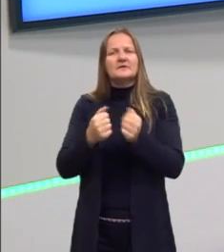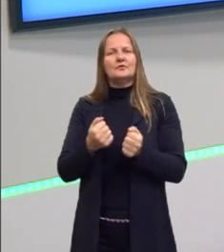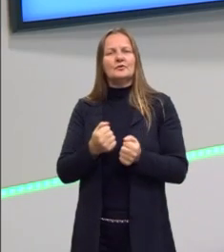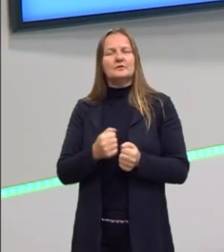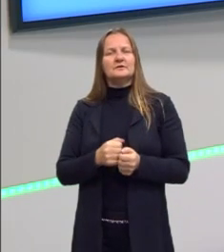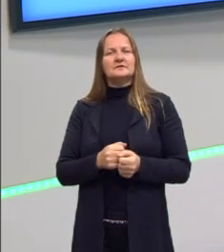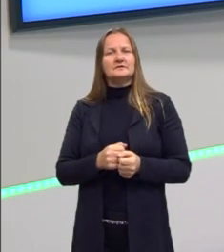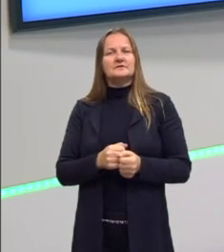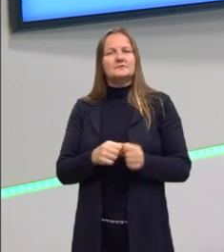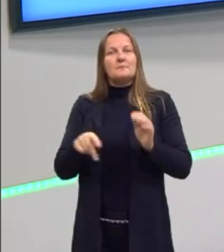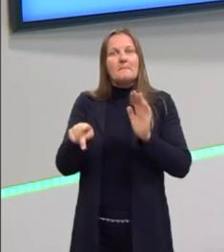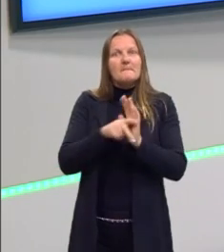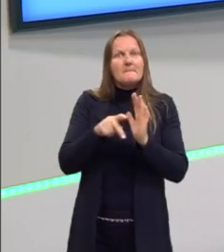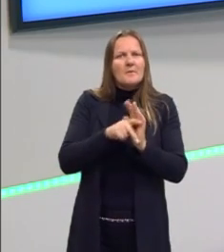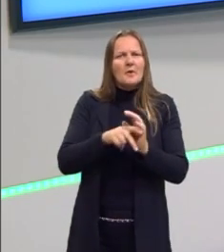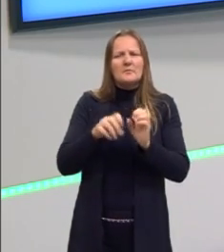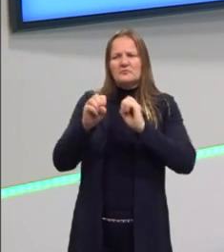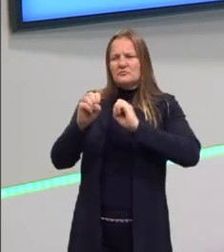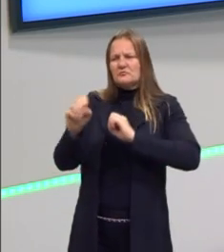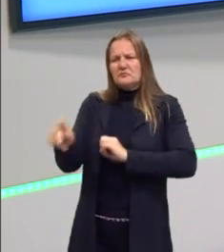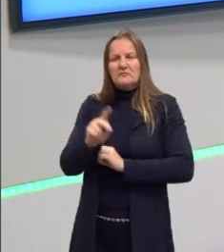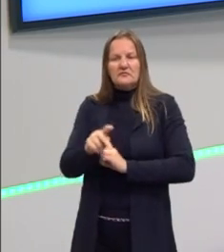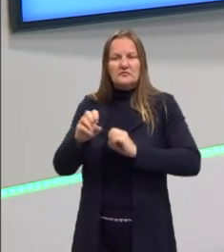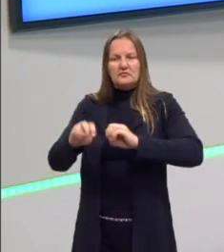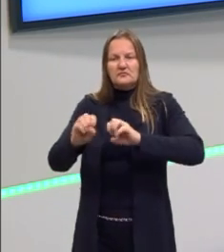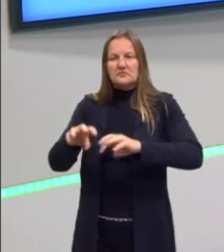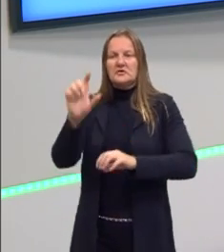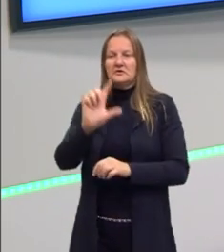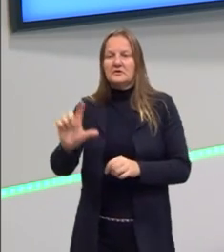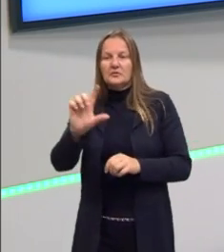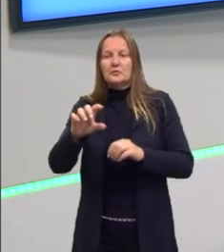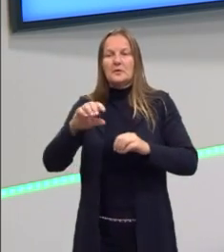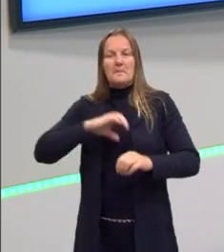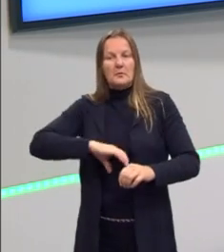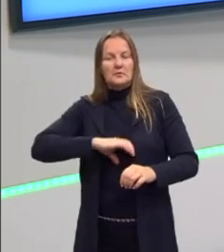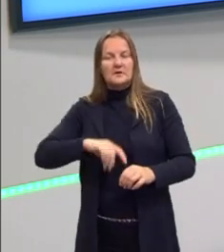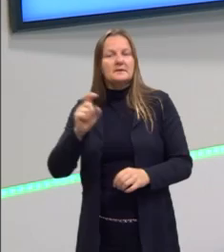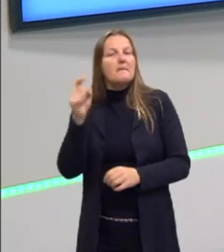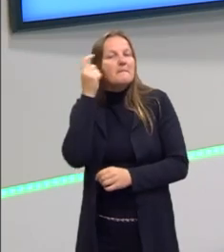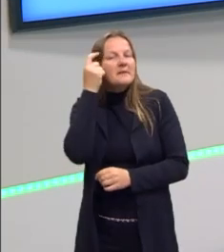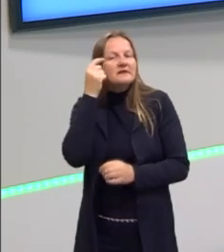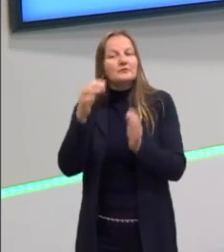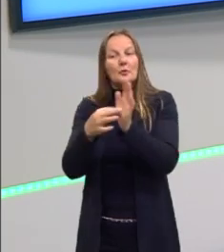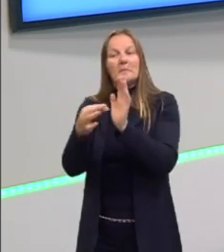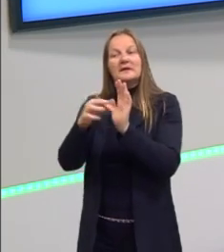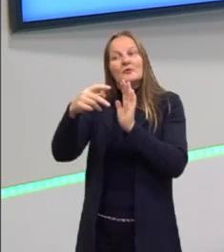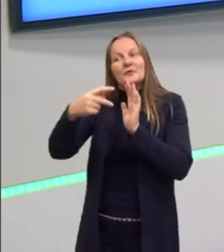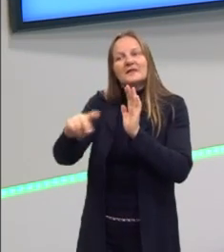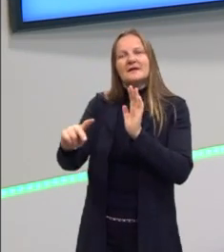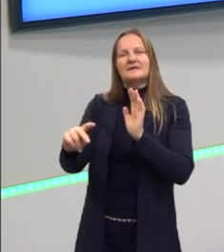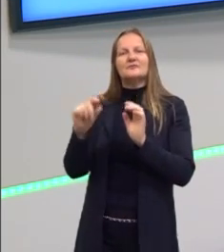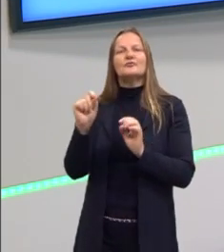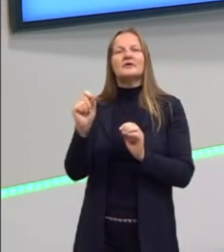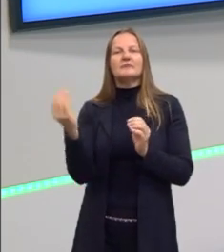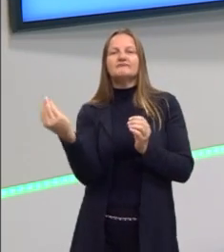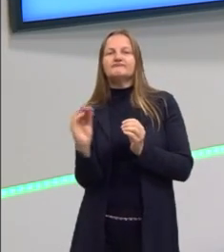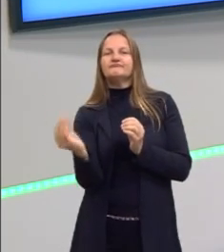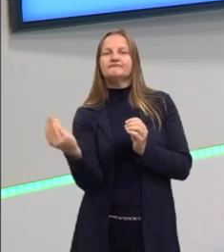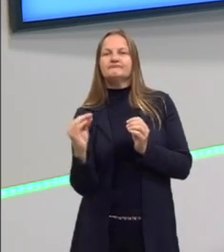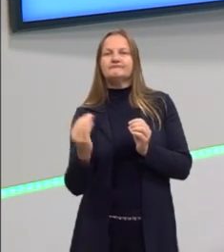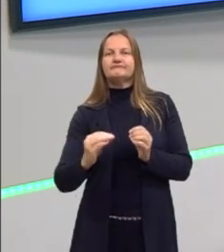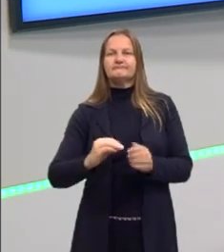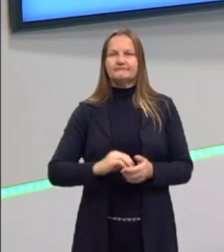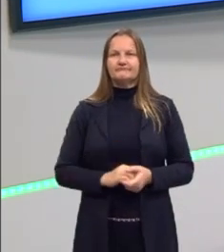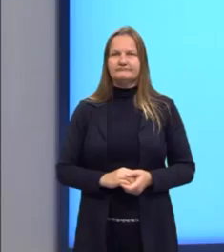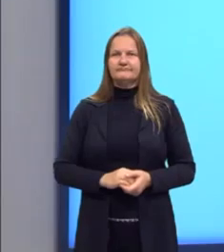que dão aula de português, de literatura, que pensam sobre isso, postam na internet? Eu